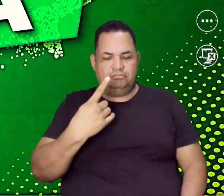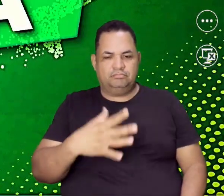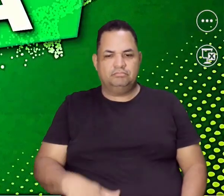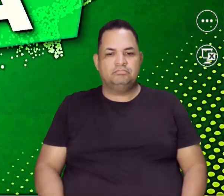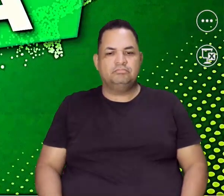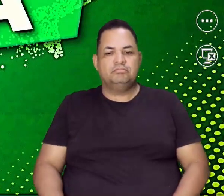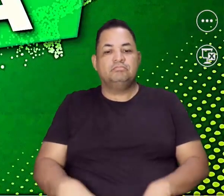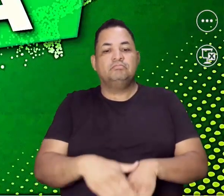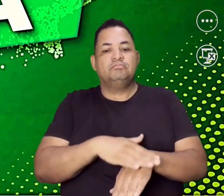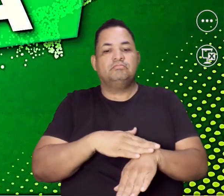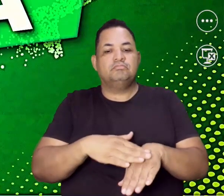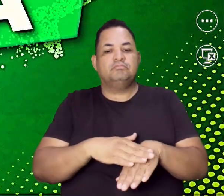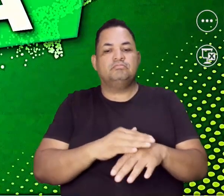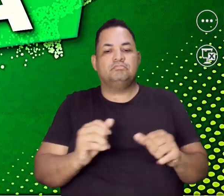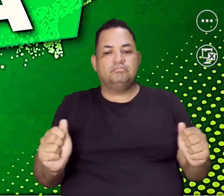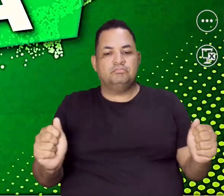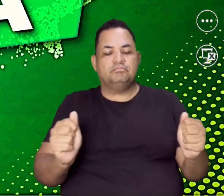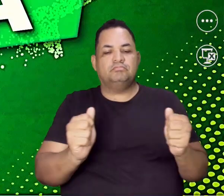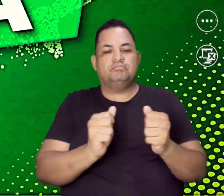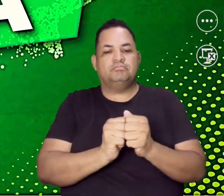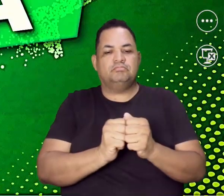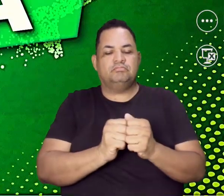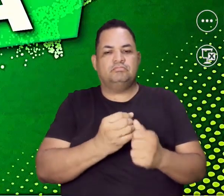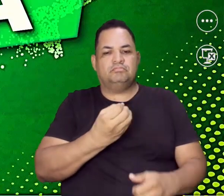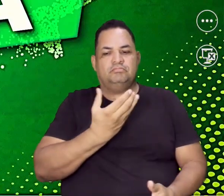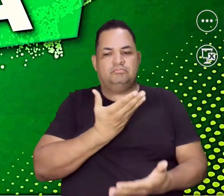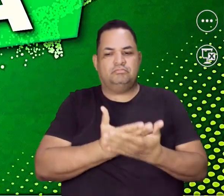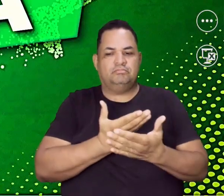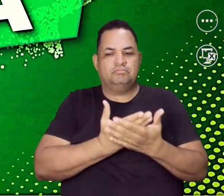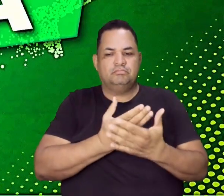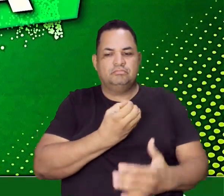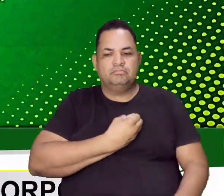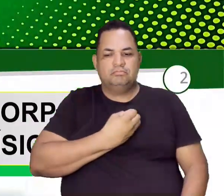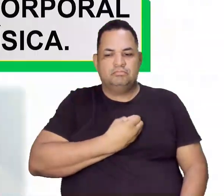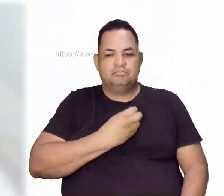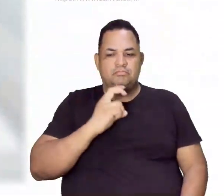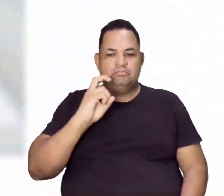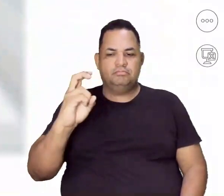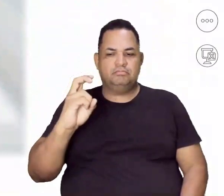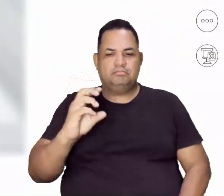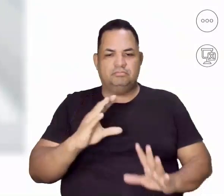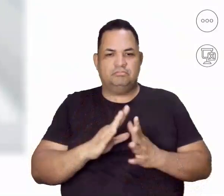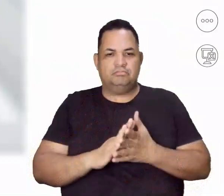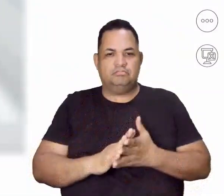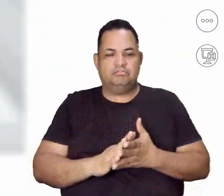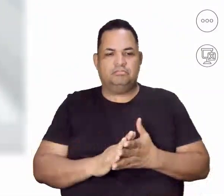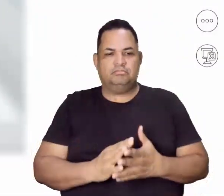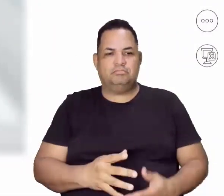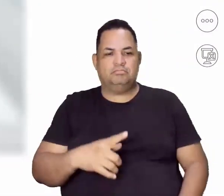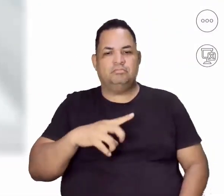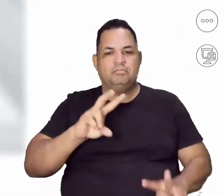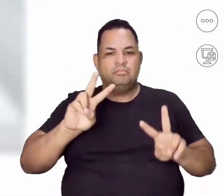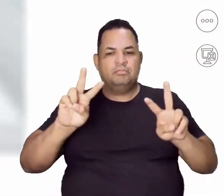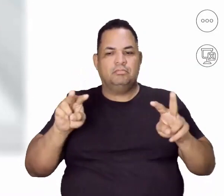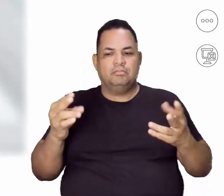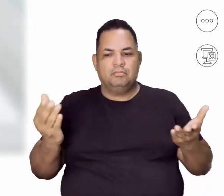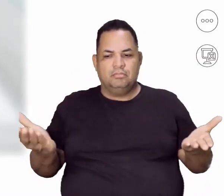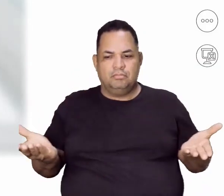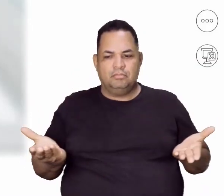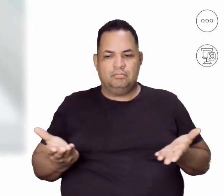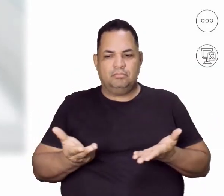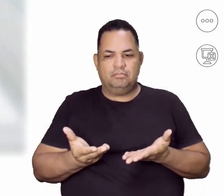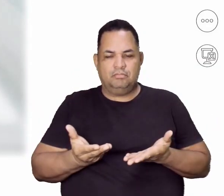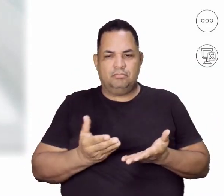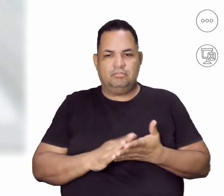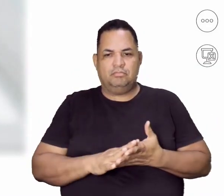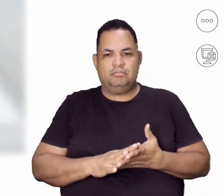pertinho. Estamos na aula de número 5. Essa aula é uma aula completa e nela, nossa temática de hoje se